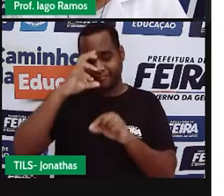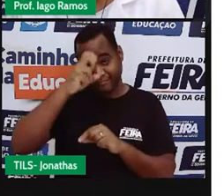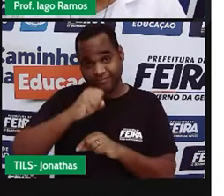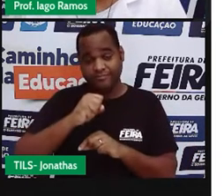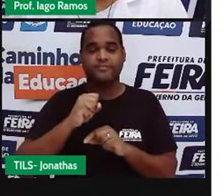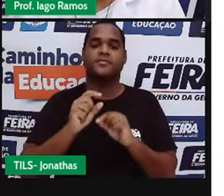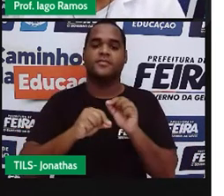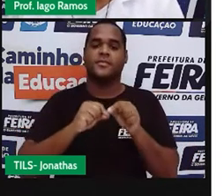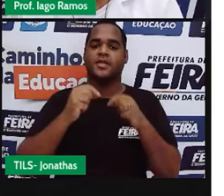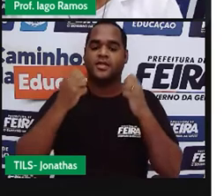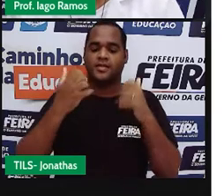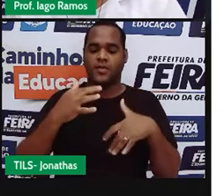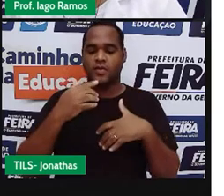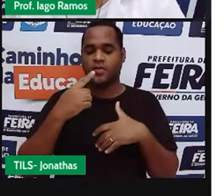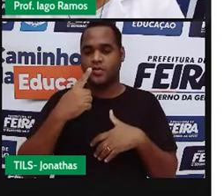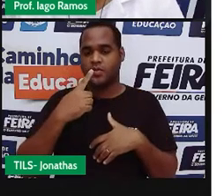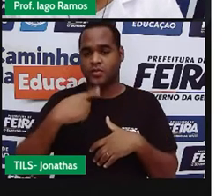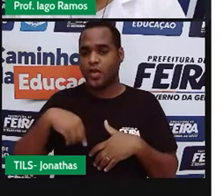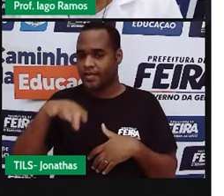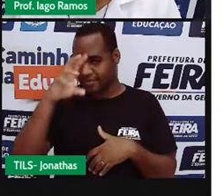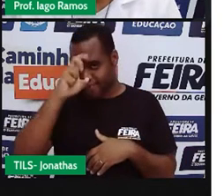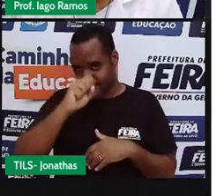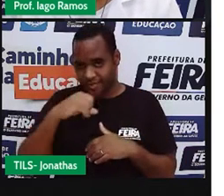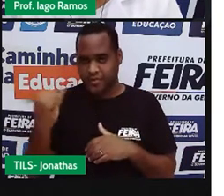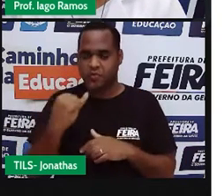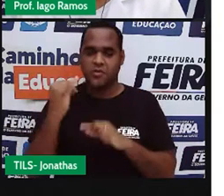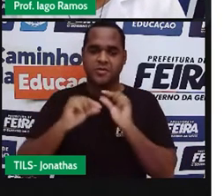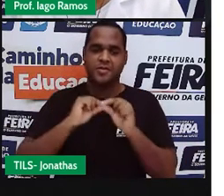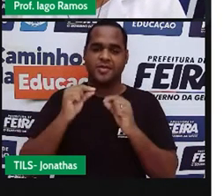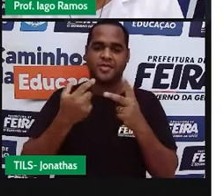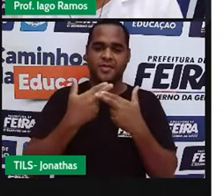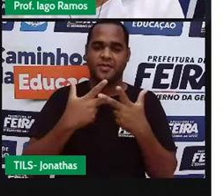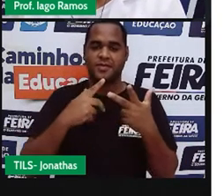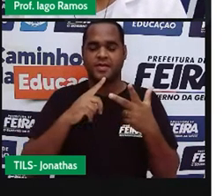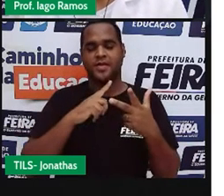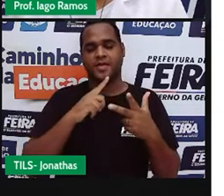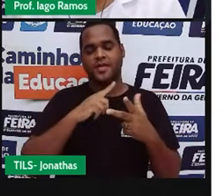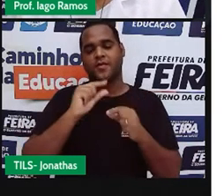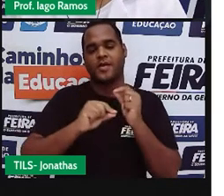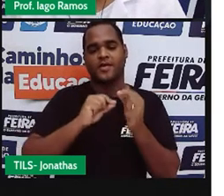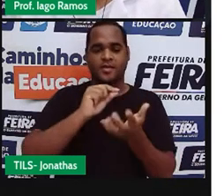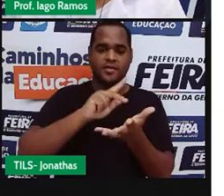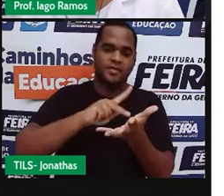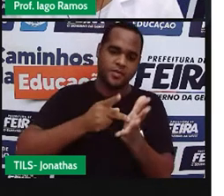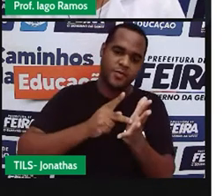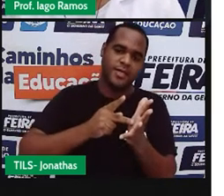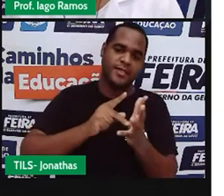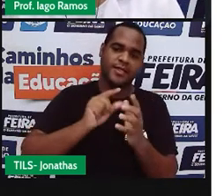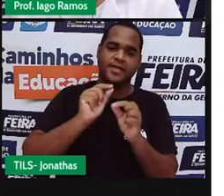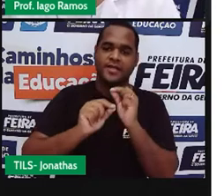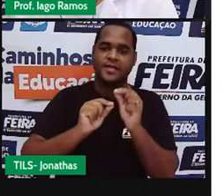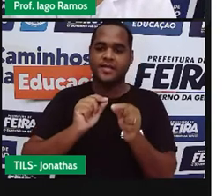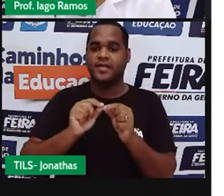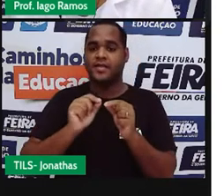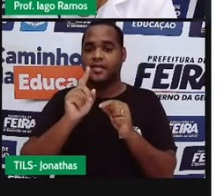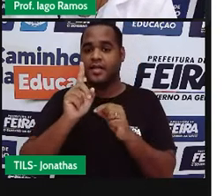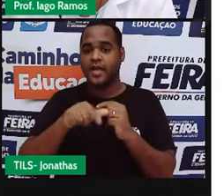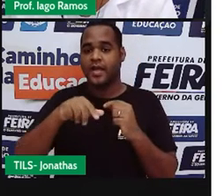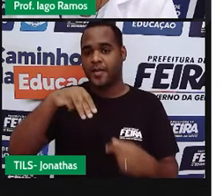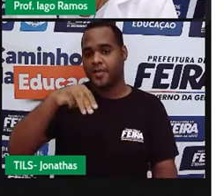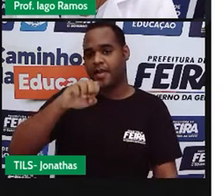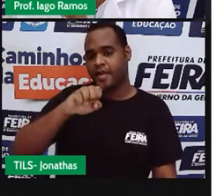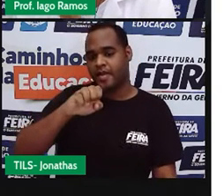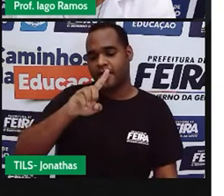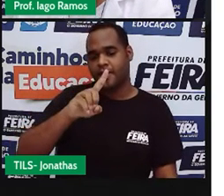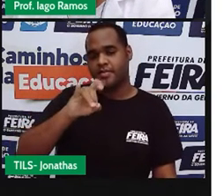Nessa aula, a gente vai aprender um importante conceito na geometria, que é o conceito da mediatriz,